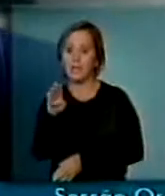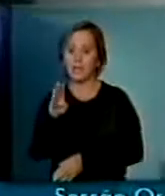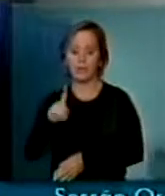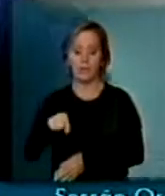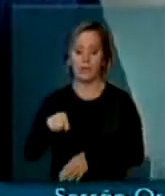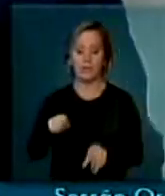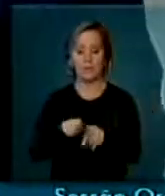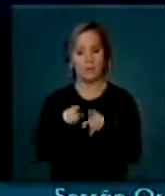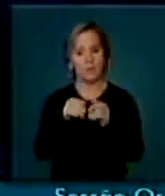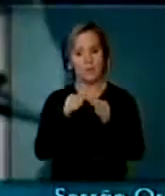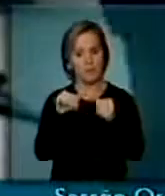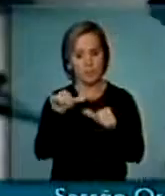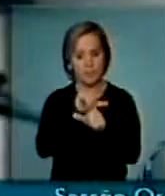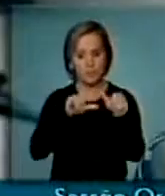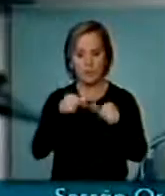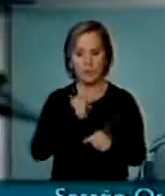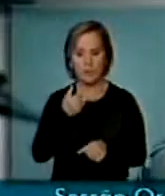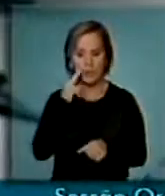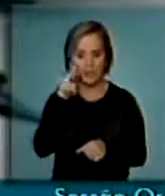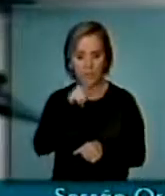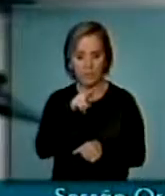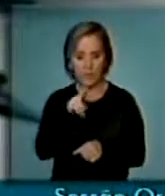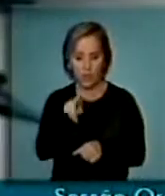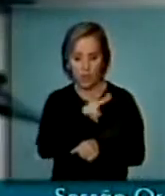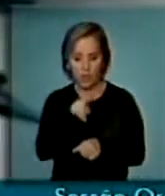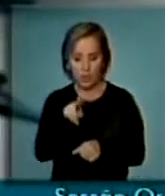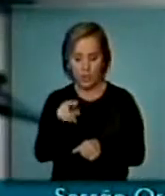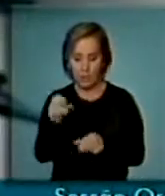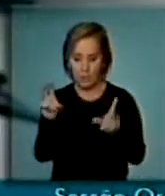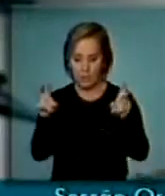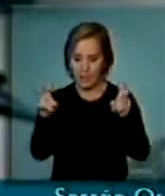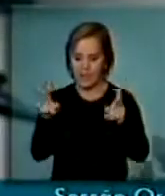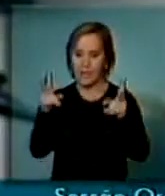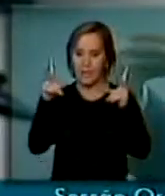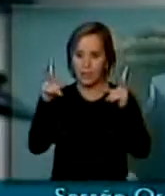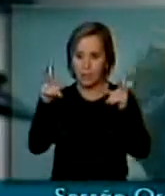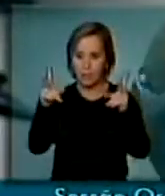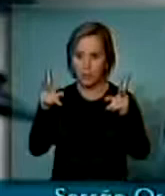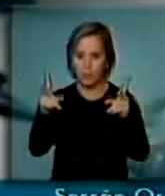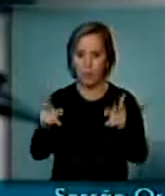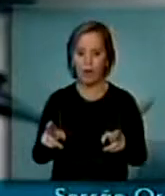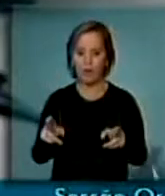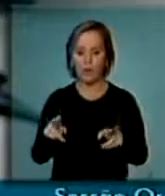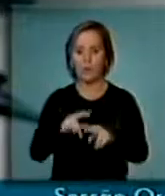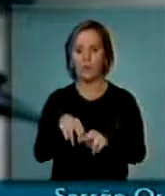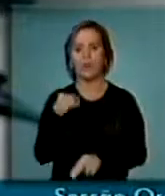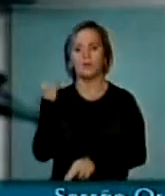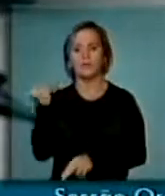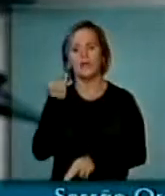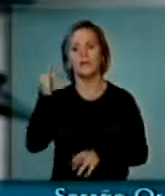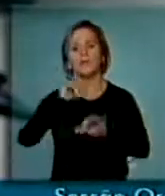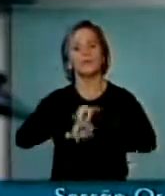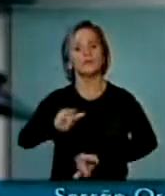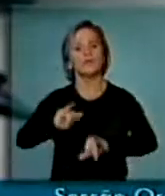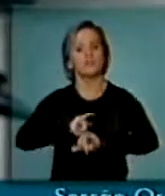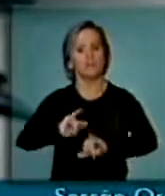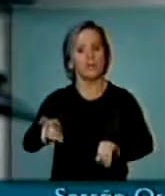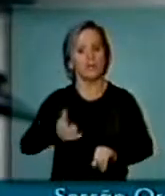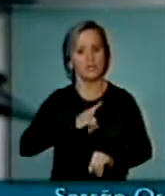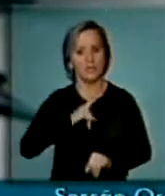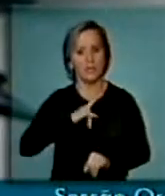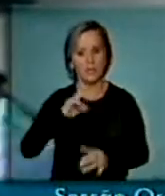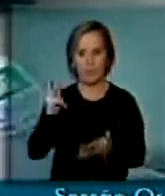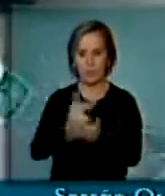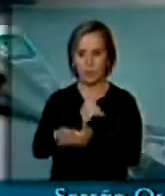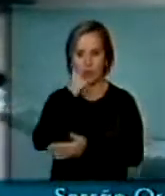pedisse, inclusive, eu gostaria de ver uma nova matéria igual ao TO, considerando a importância da informação do dia de